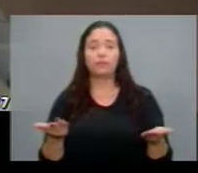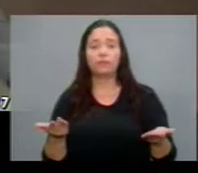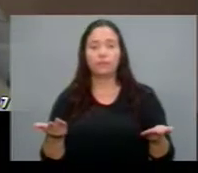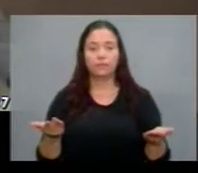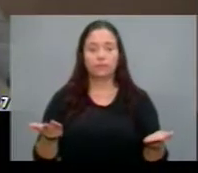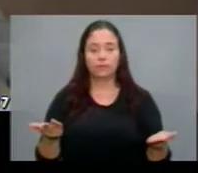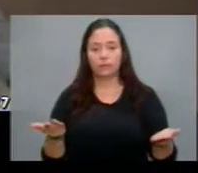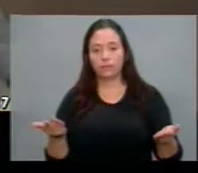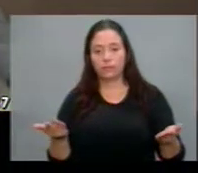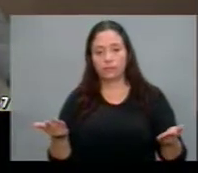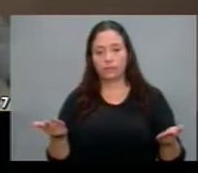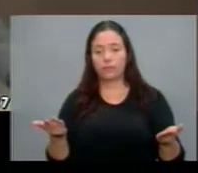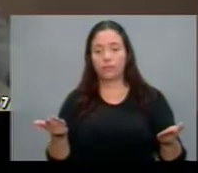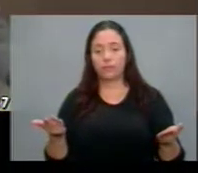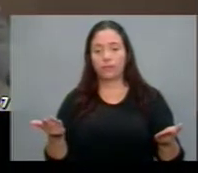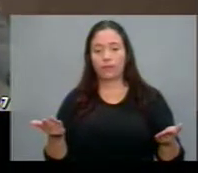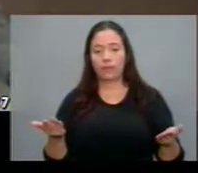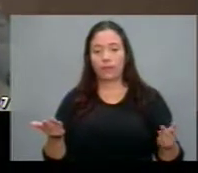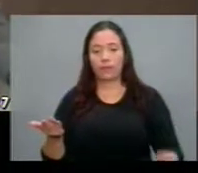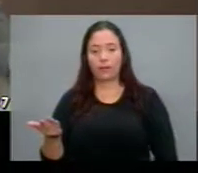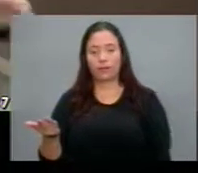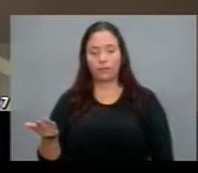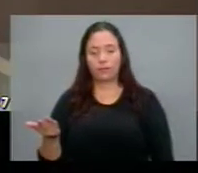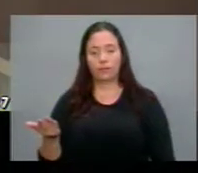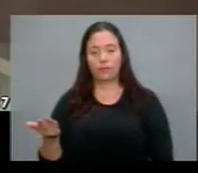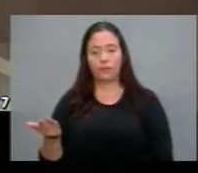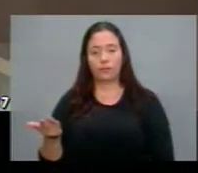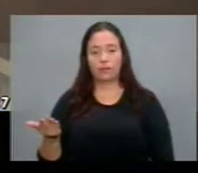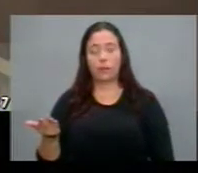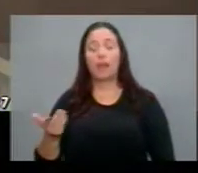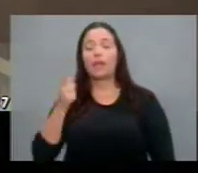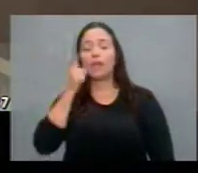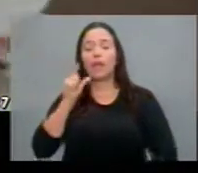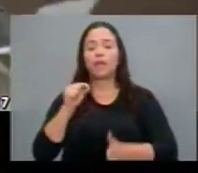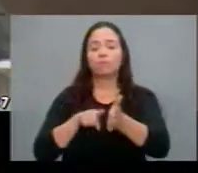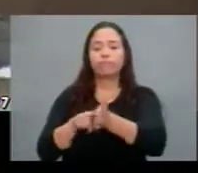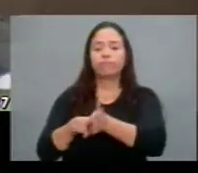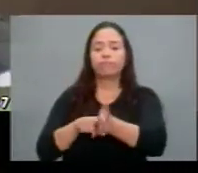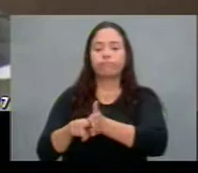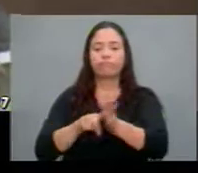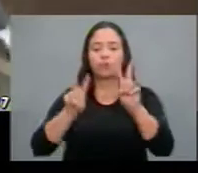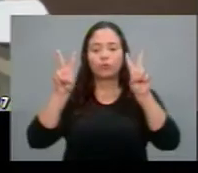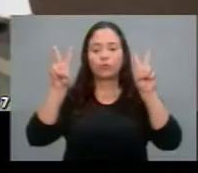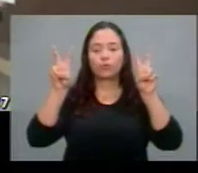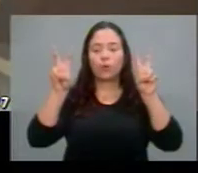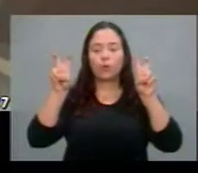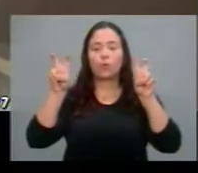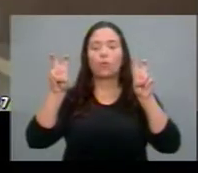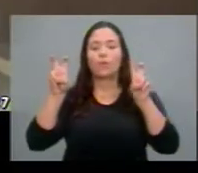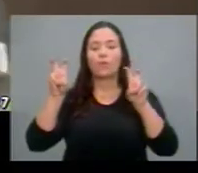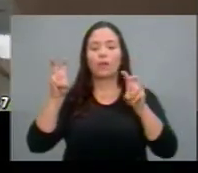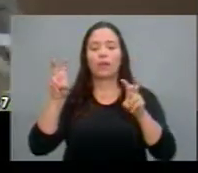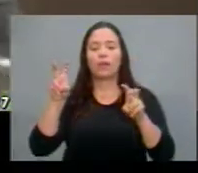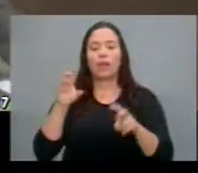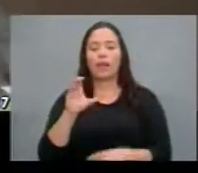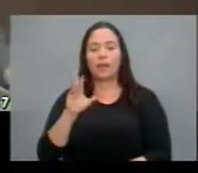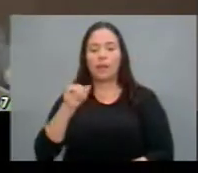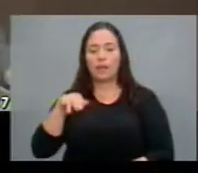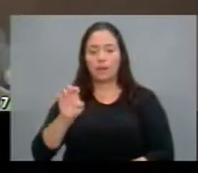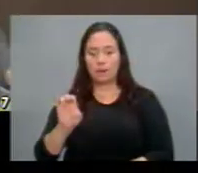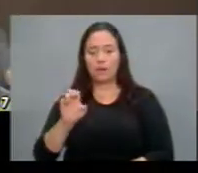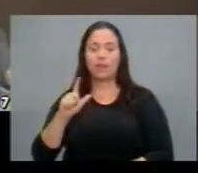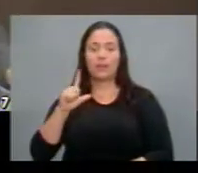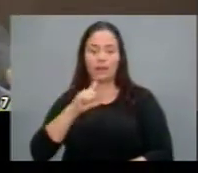a quem compete a investigação sobre suspeita de crime daqueles que tem